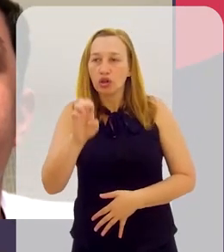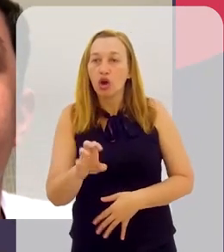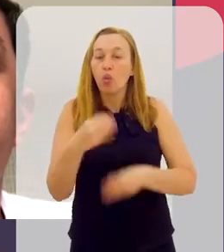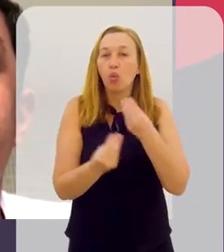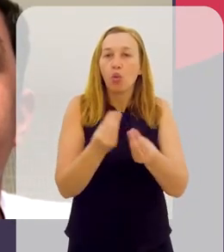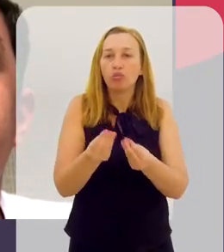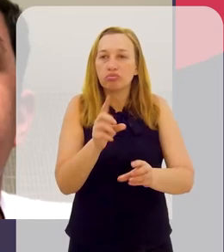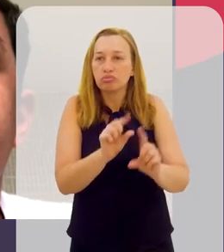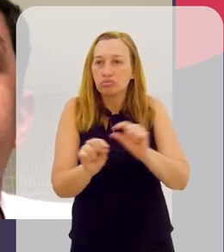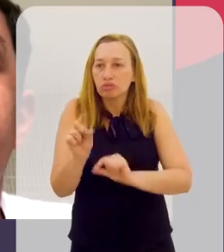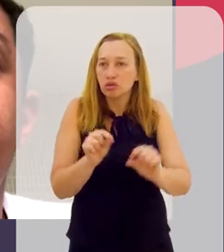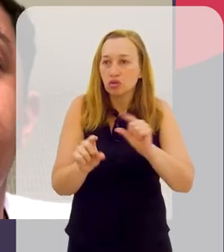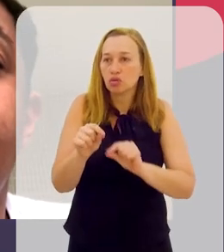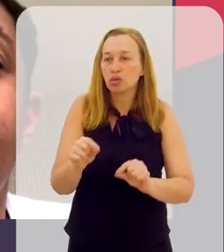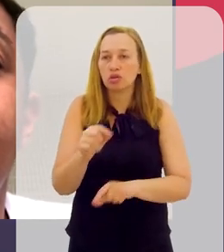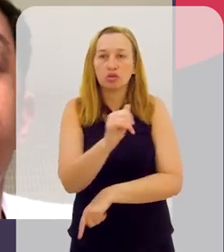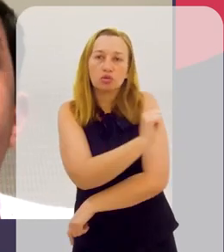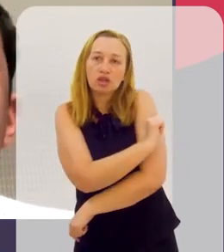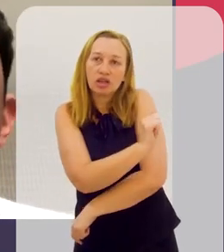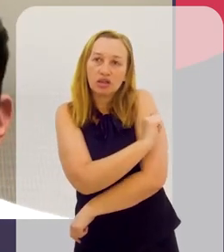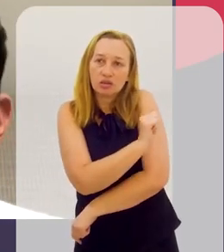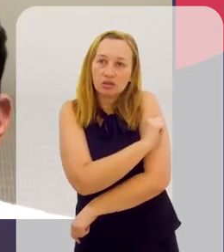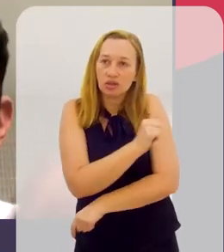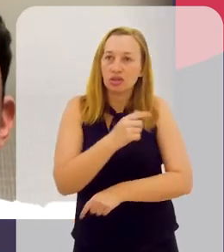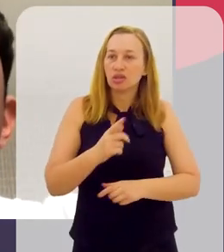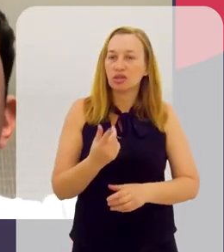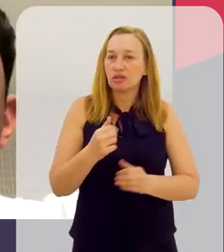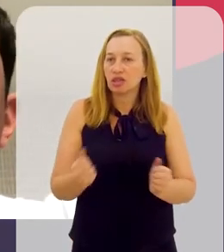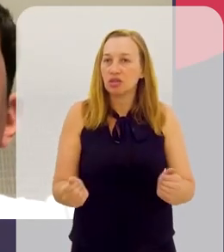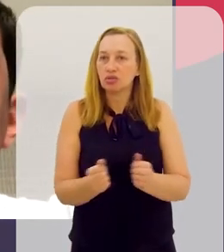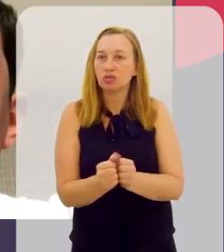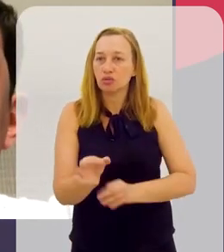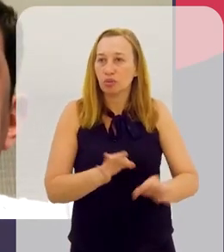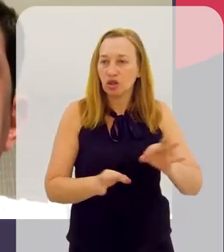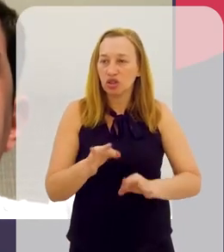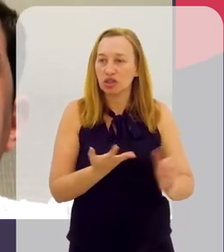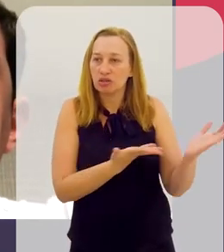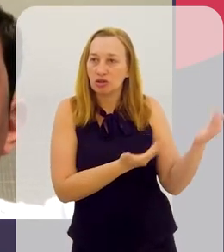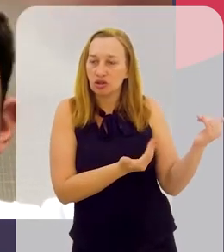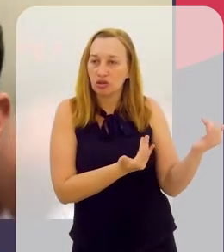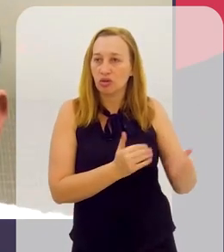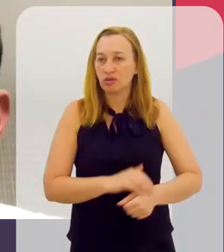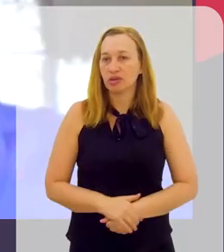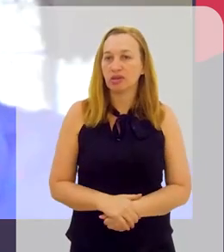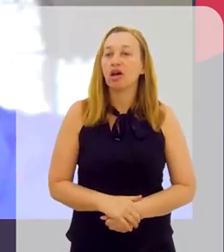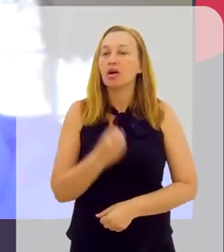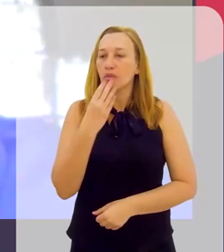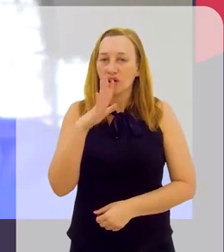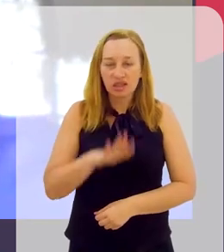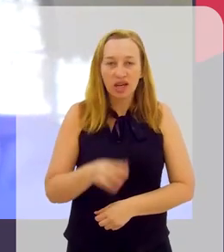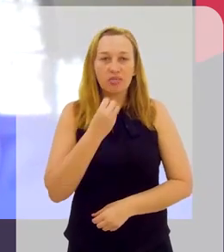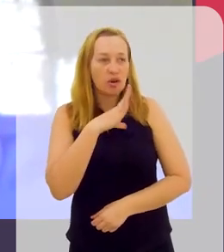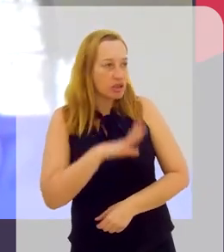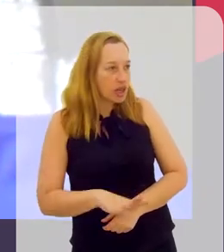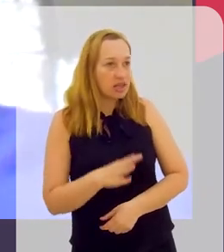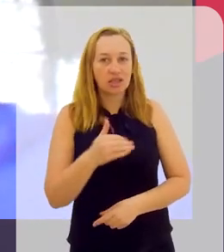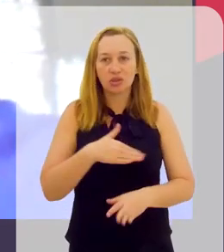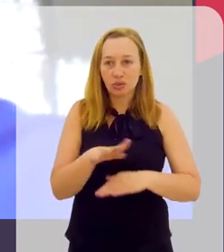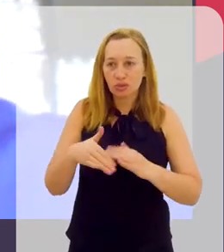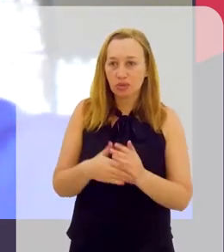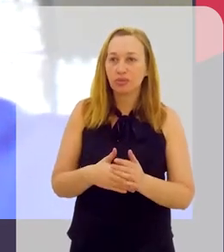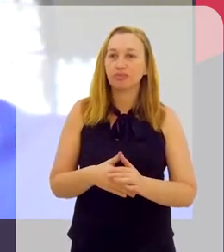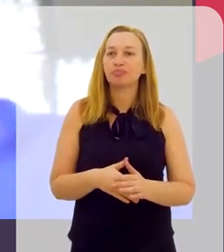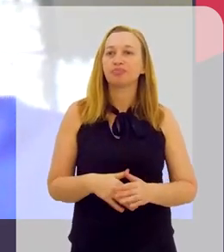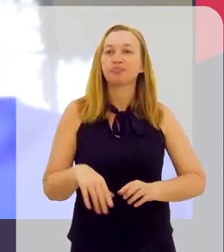feita a seleção dos estudantes que vão participar dos Jovens Talentos? Boa tarde, boa tarde a todos.